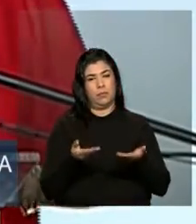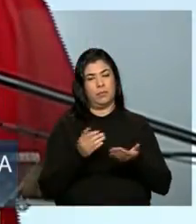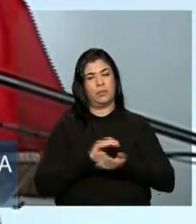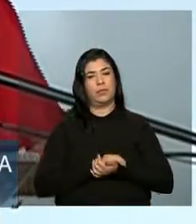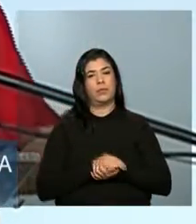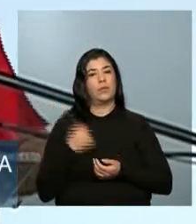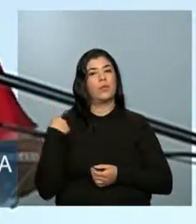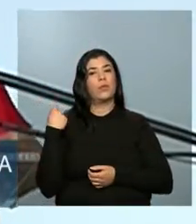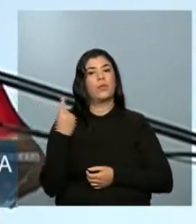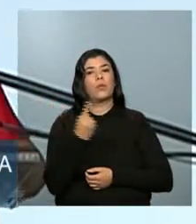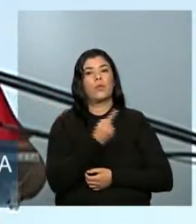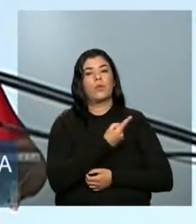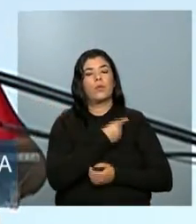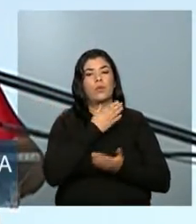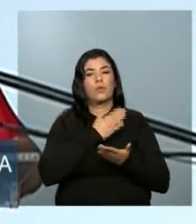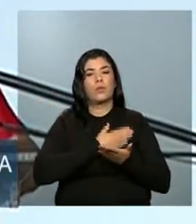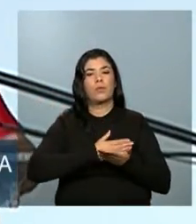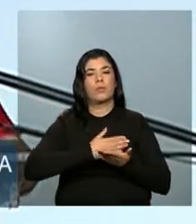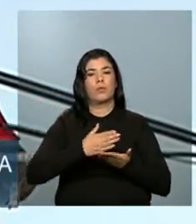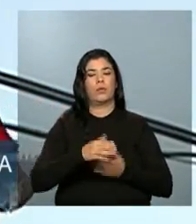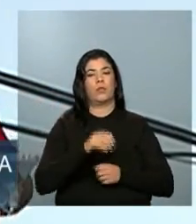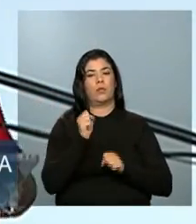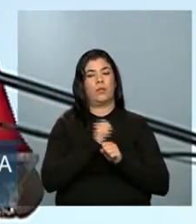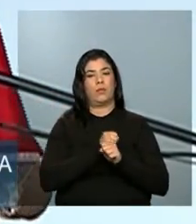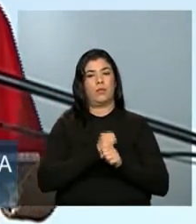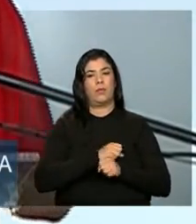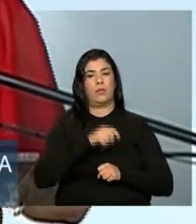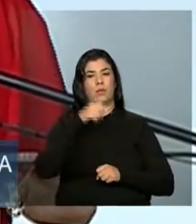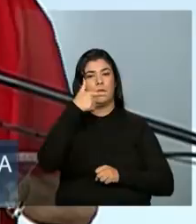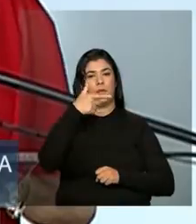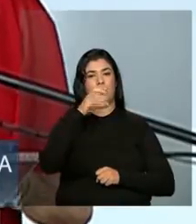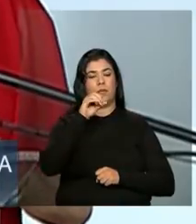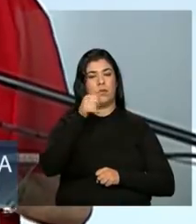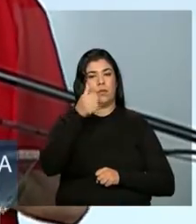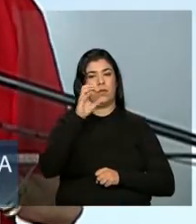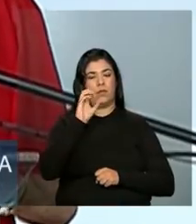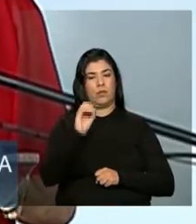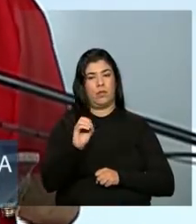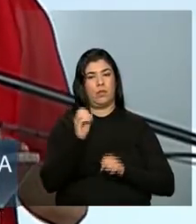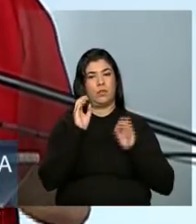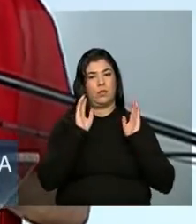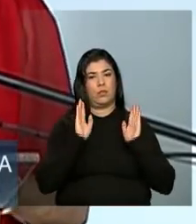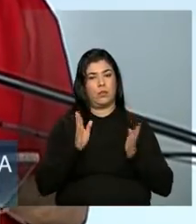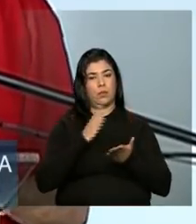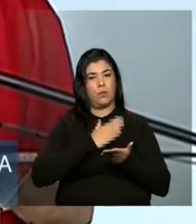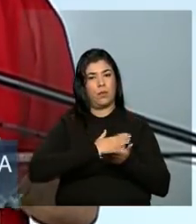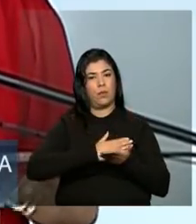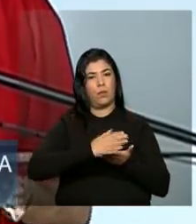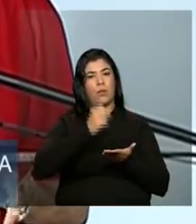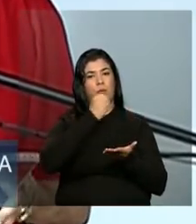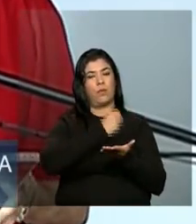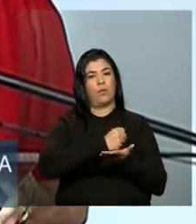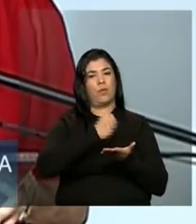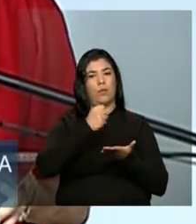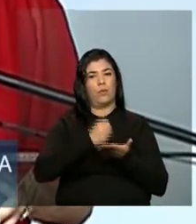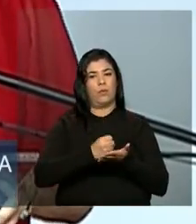a partir de 2010, quando começamos a contratar,